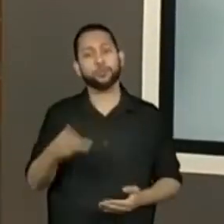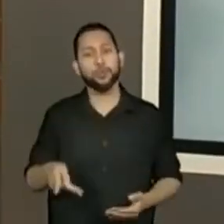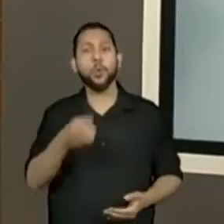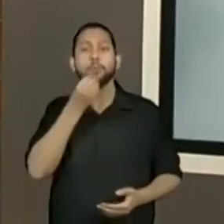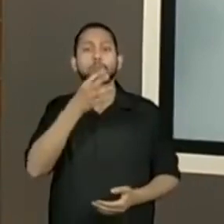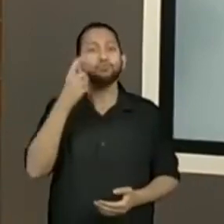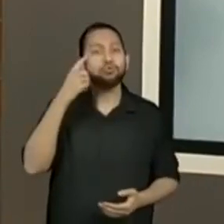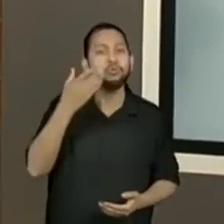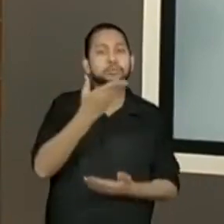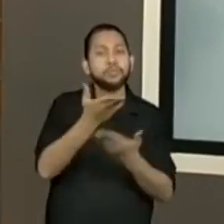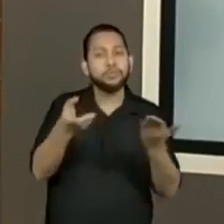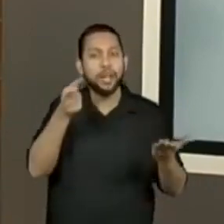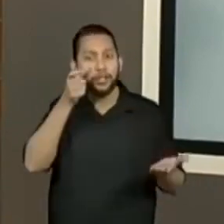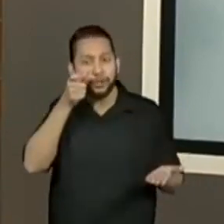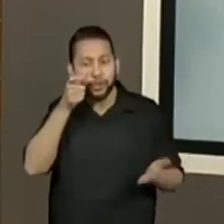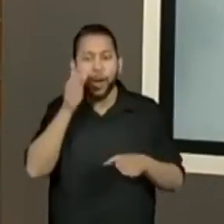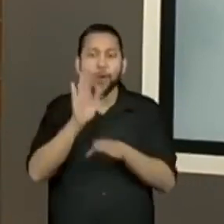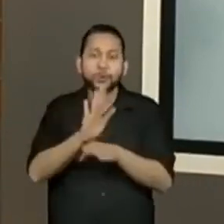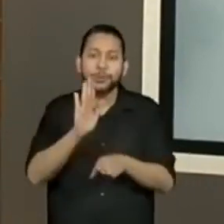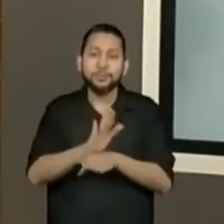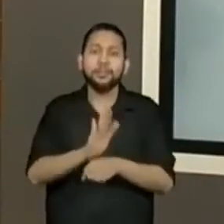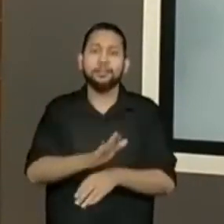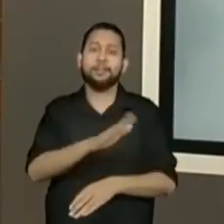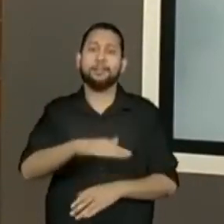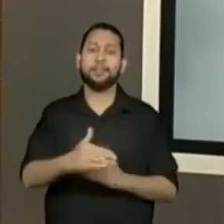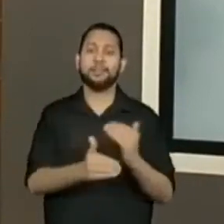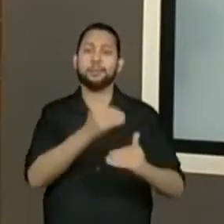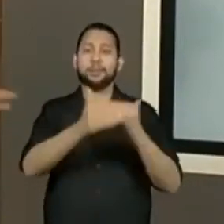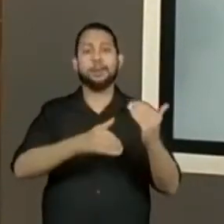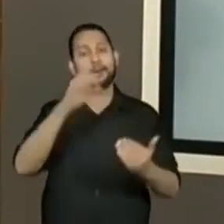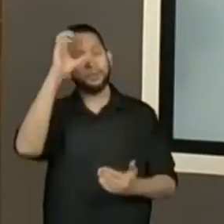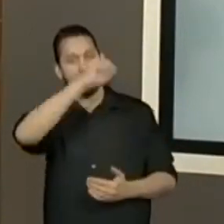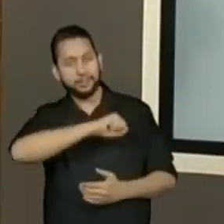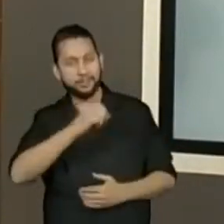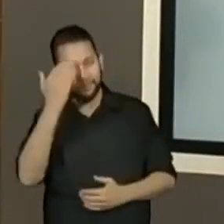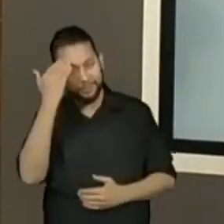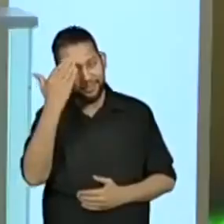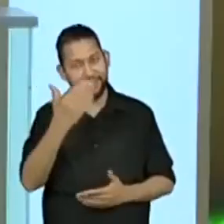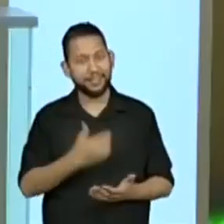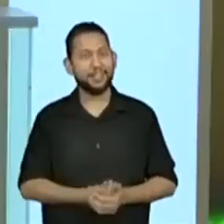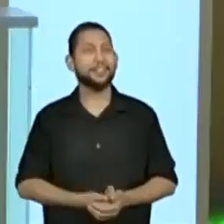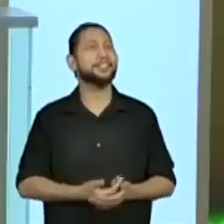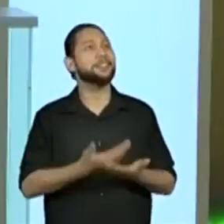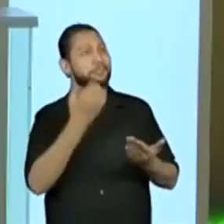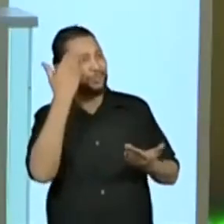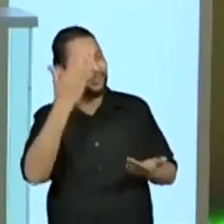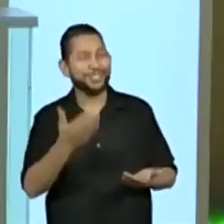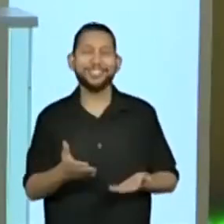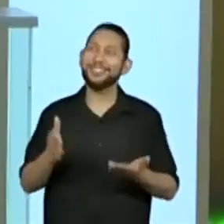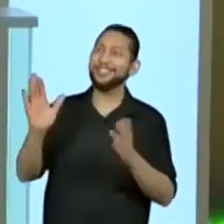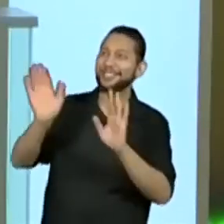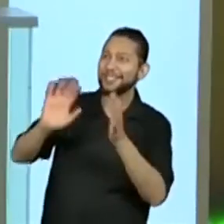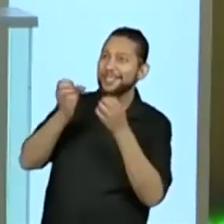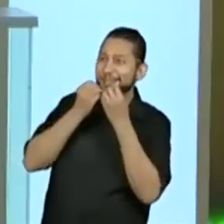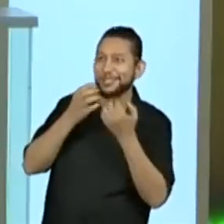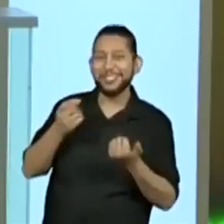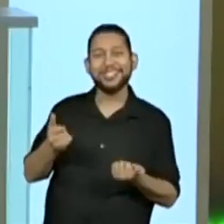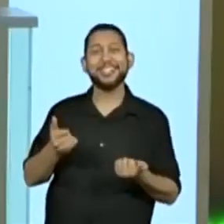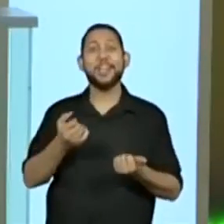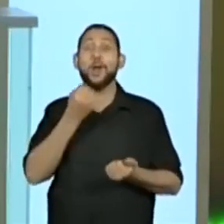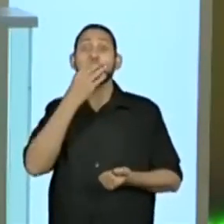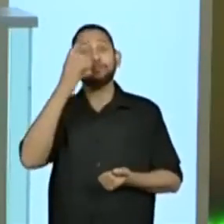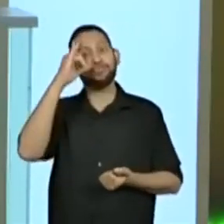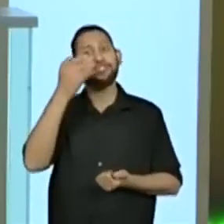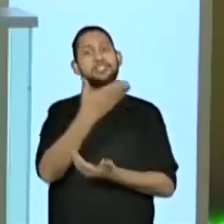está aí do ladinho dos nossos pequenos. Obrigada pela parceria. Bom dia, professora Kelly! Bom dia, professora Viviane! Bom dia, turma